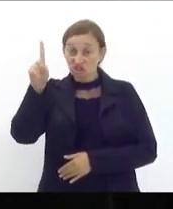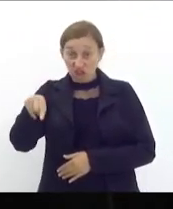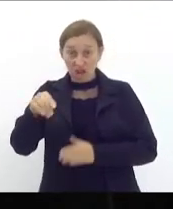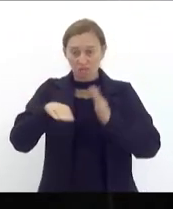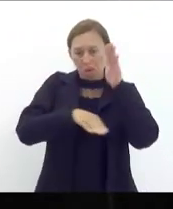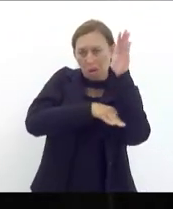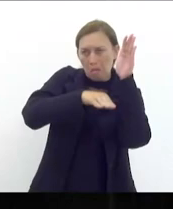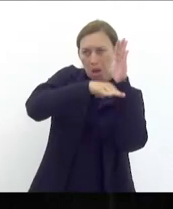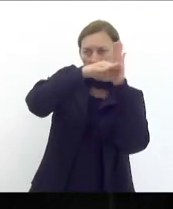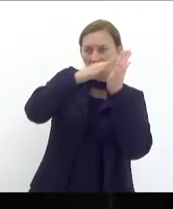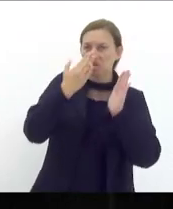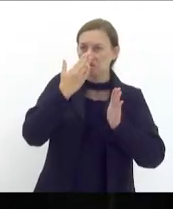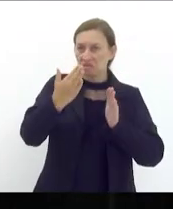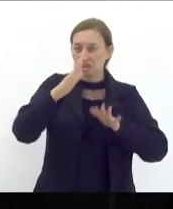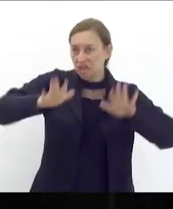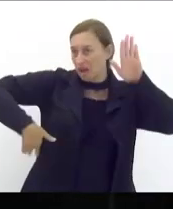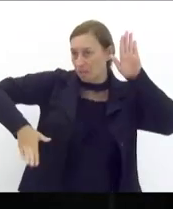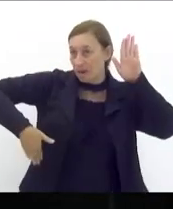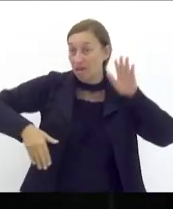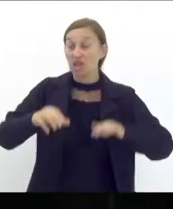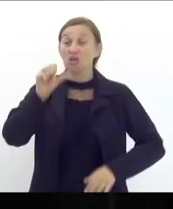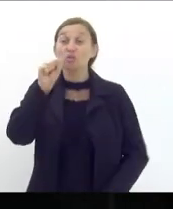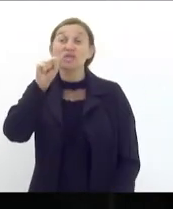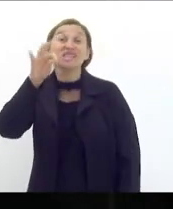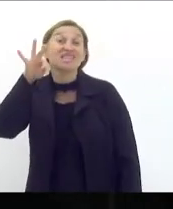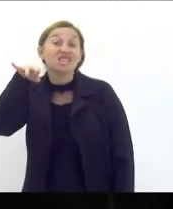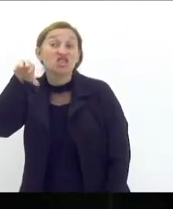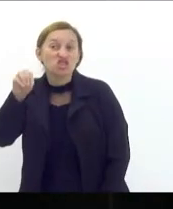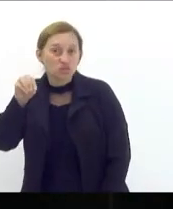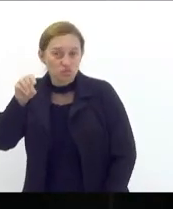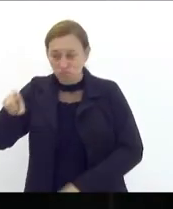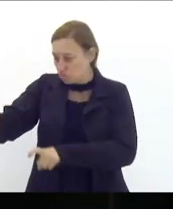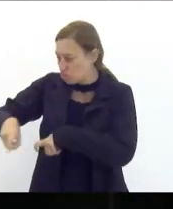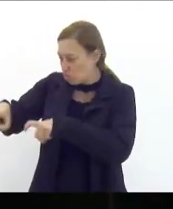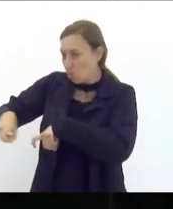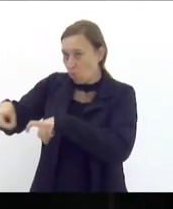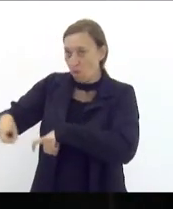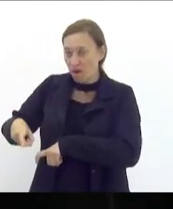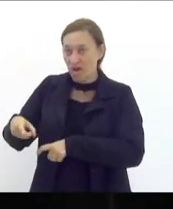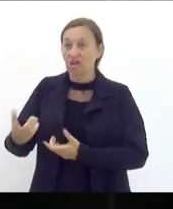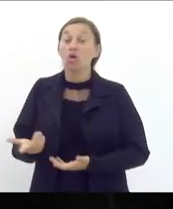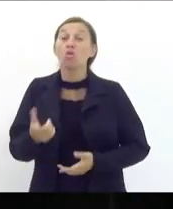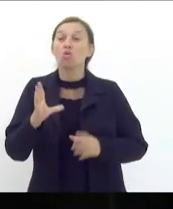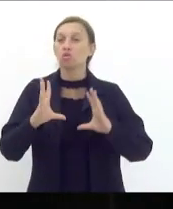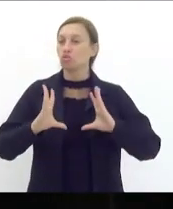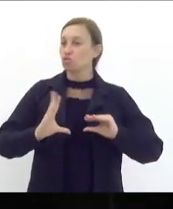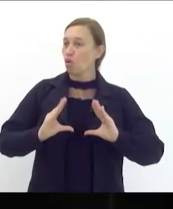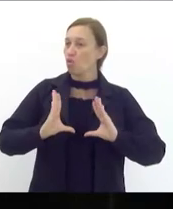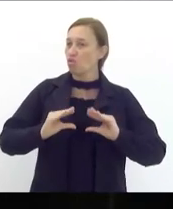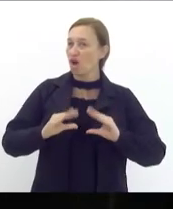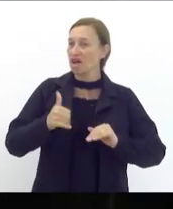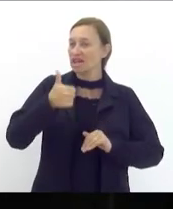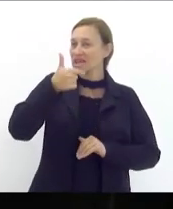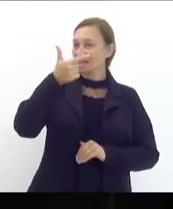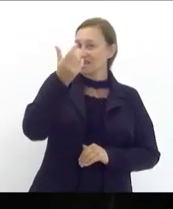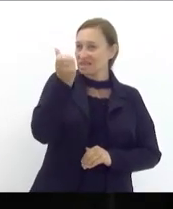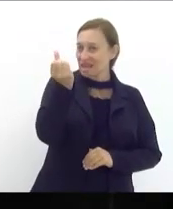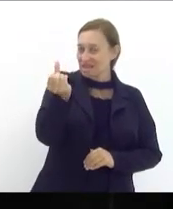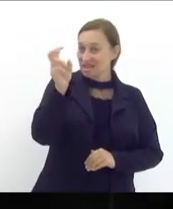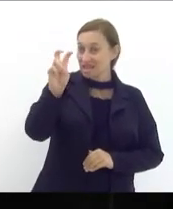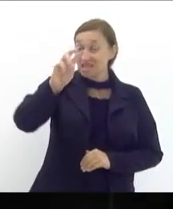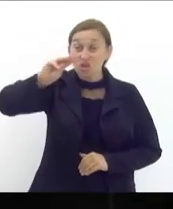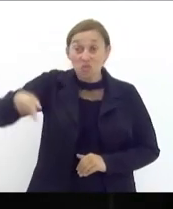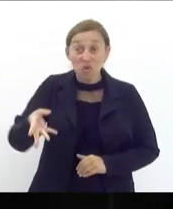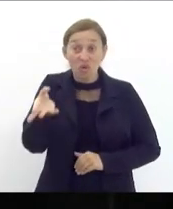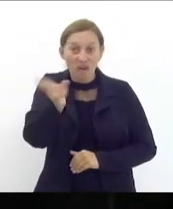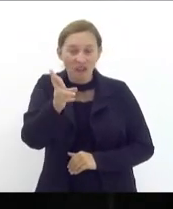praia o sítio de Atibaia um sofá de 65 mil reais